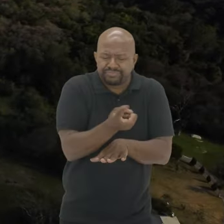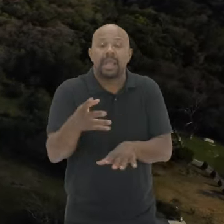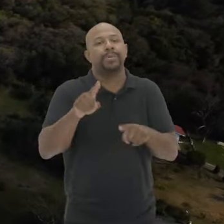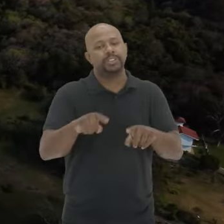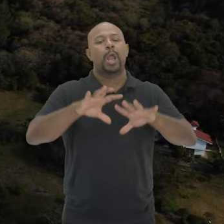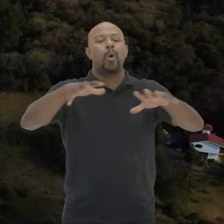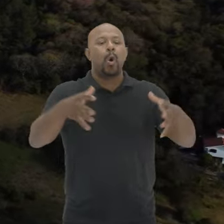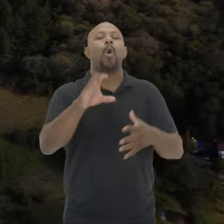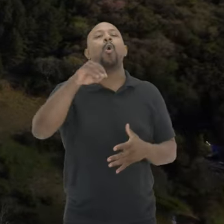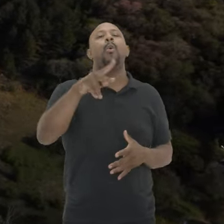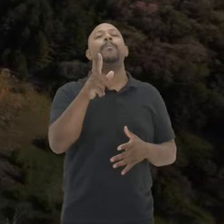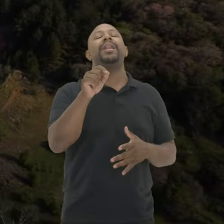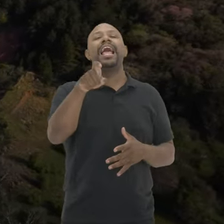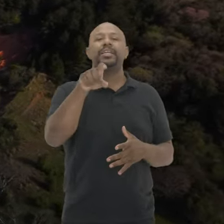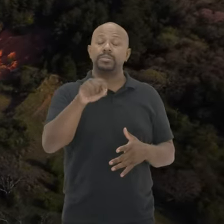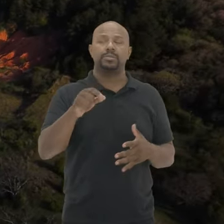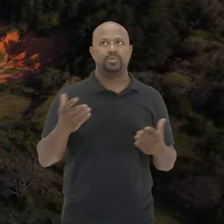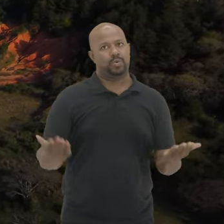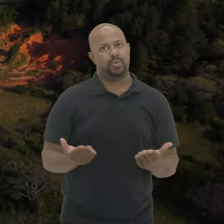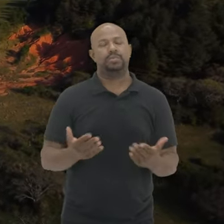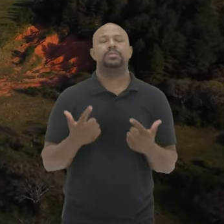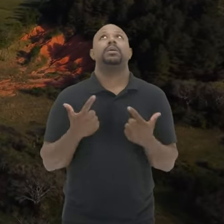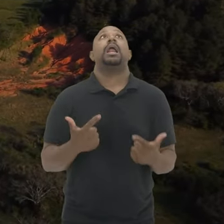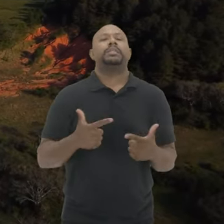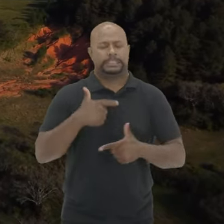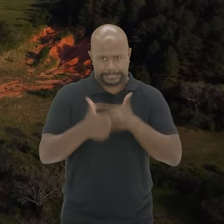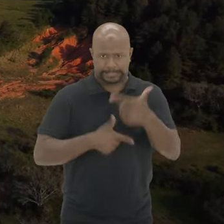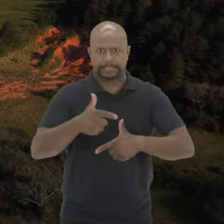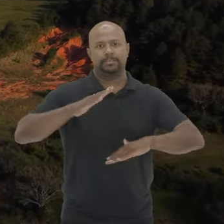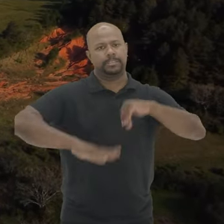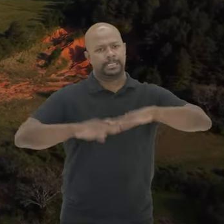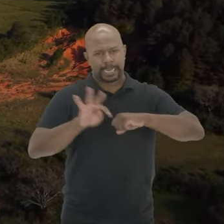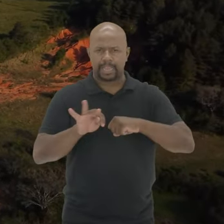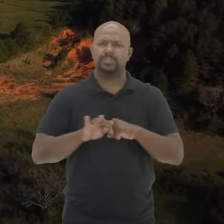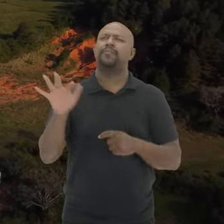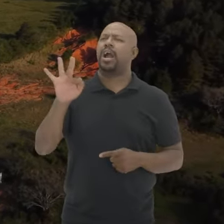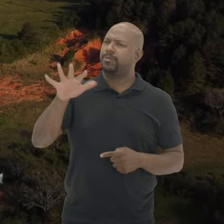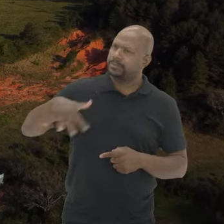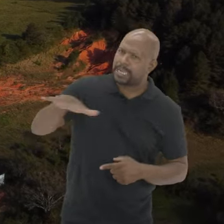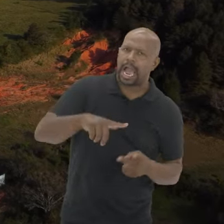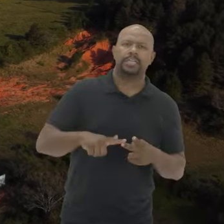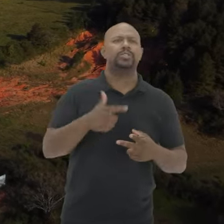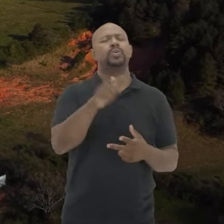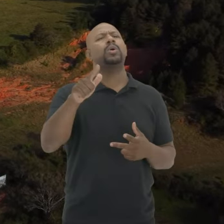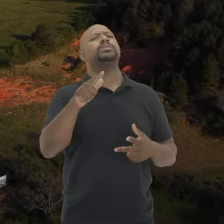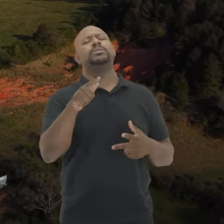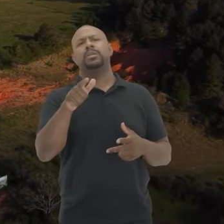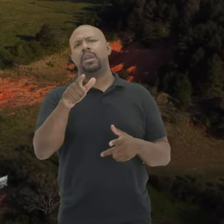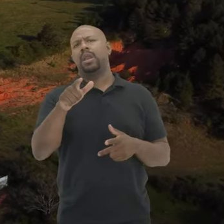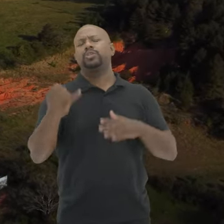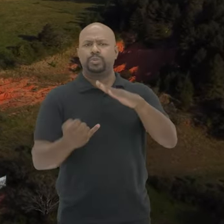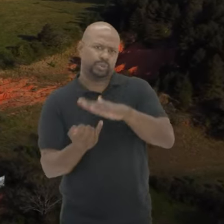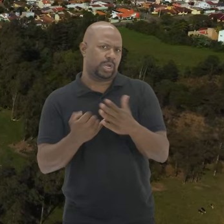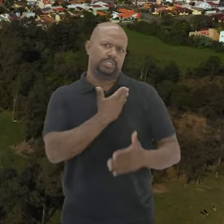Sanga da Lemoa E hoje Graças a todo o esforço Técnico da universidade E outros agentes